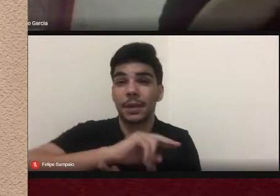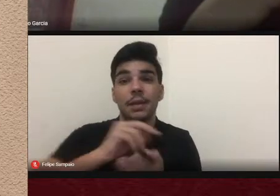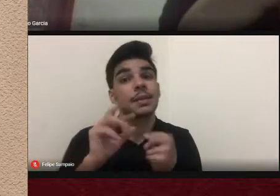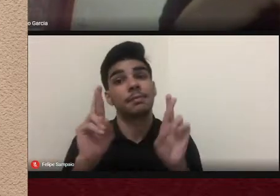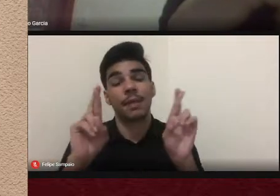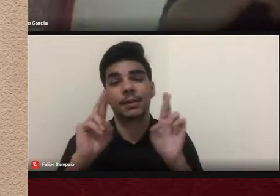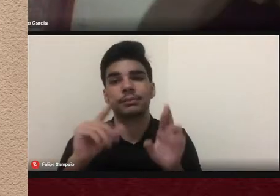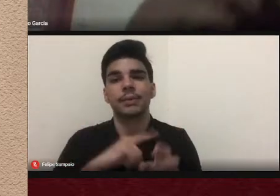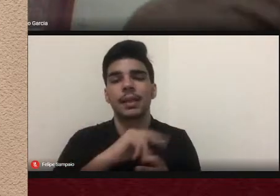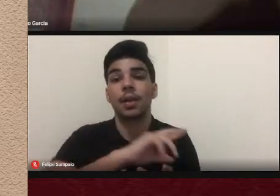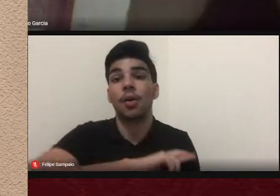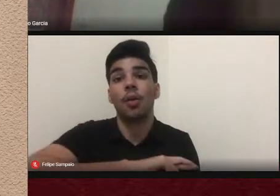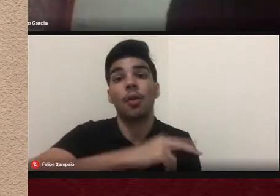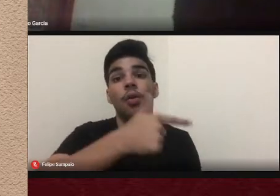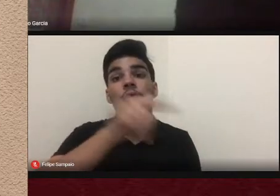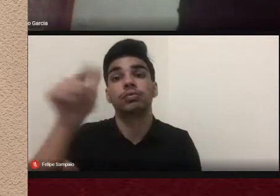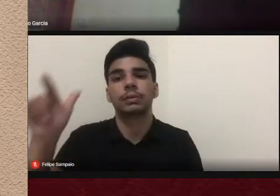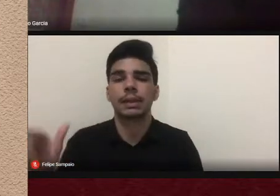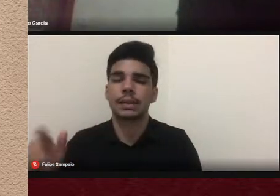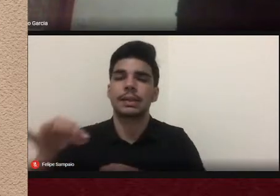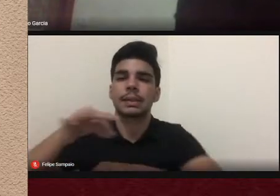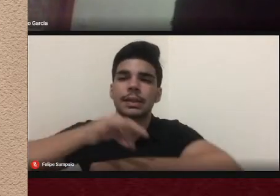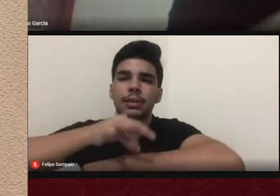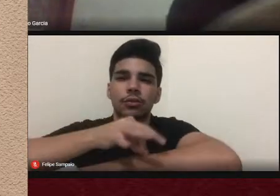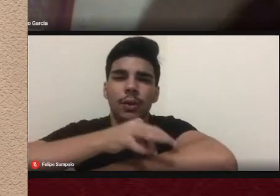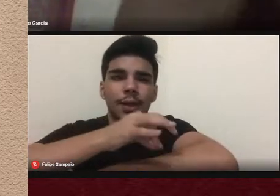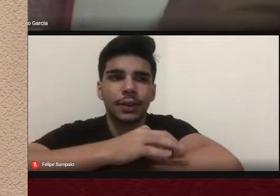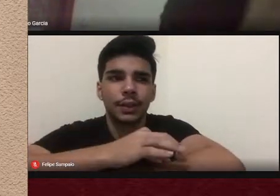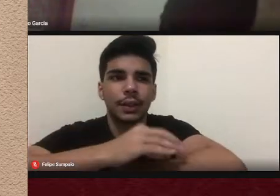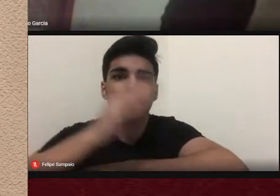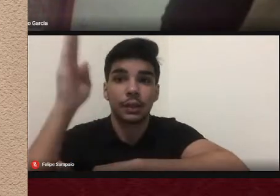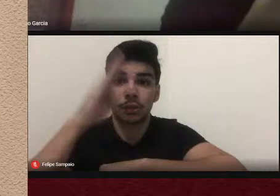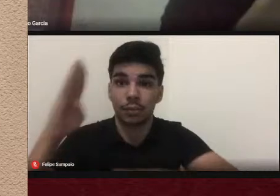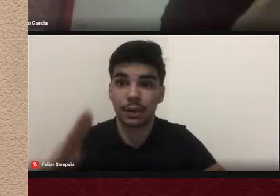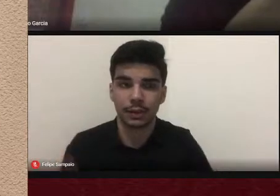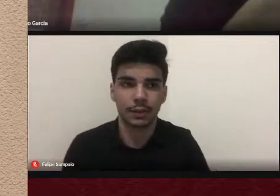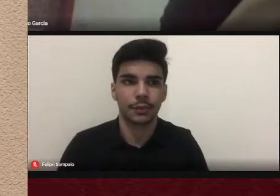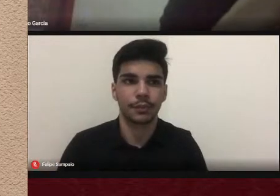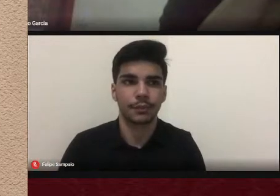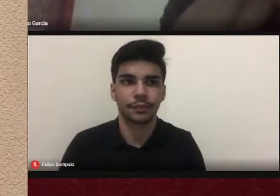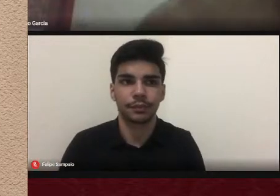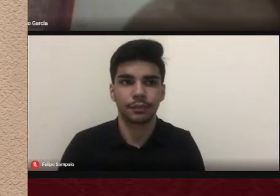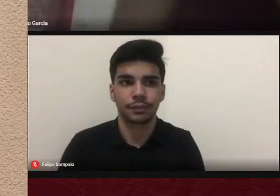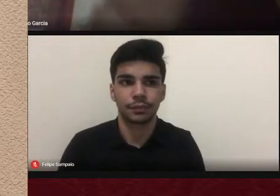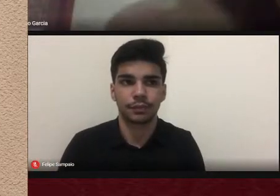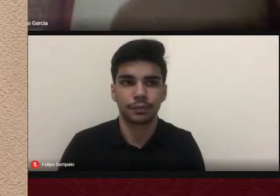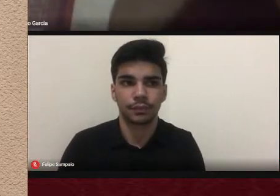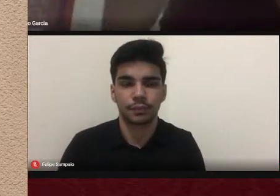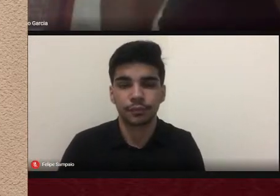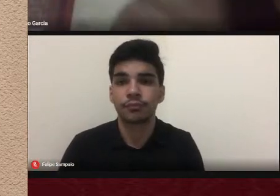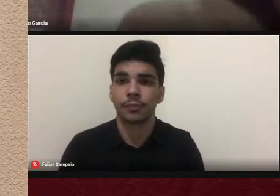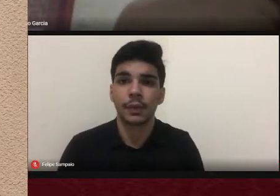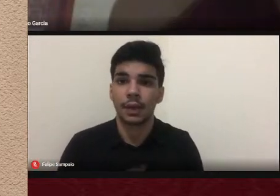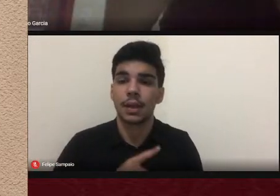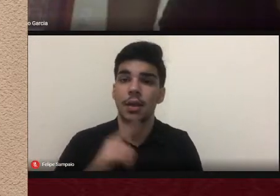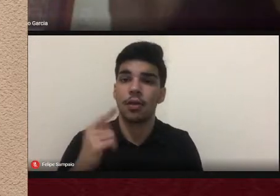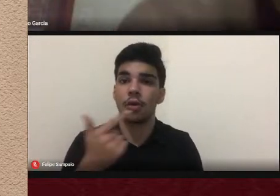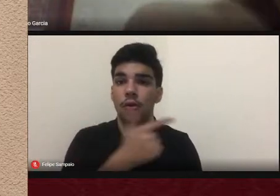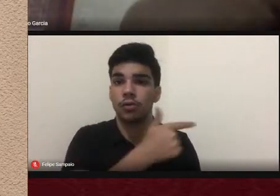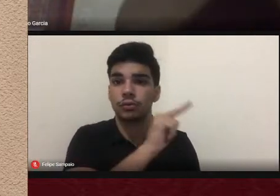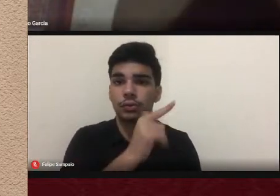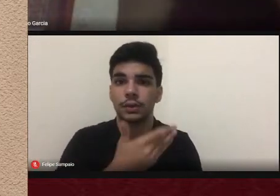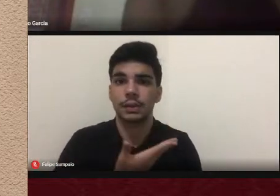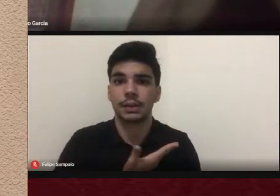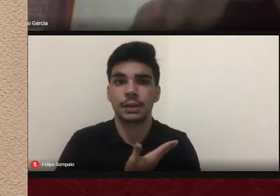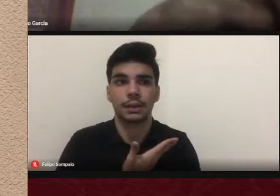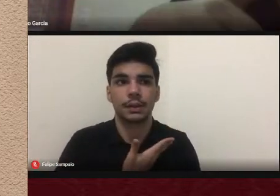virão mas como iniciamos esse campo como eu e outros colegas estamos aí publicando